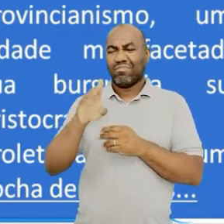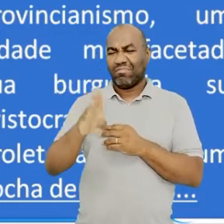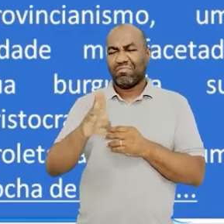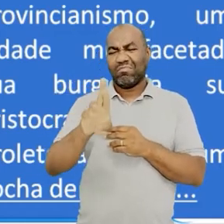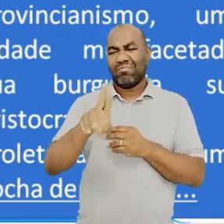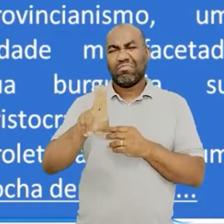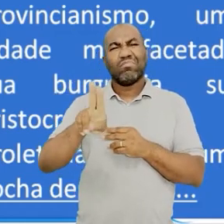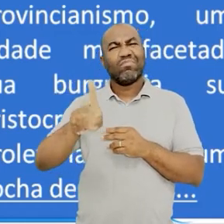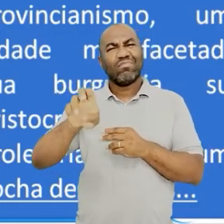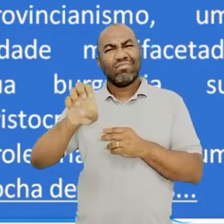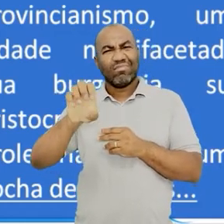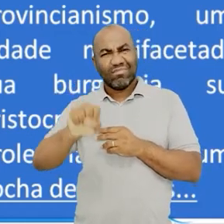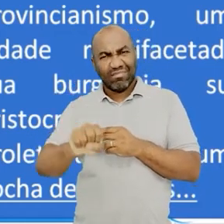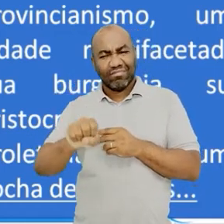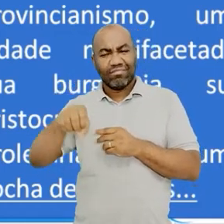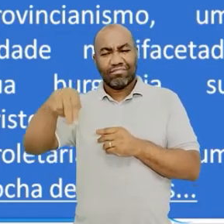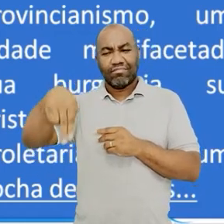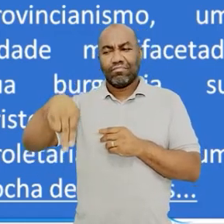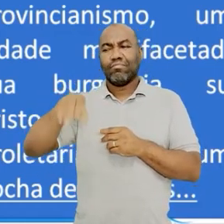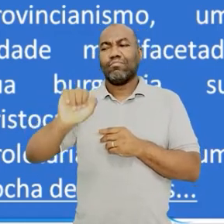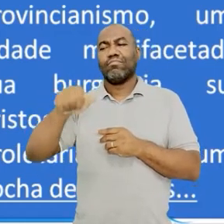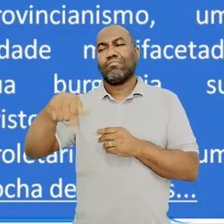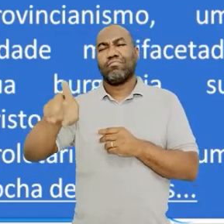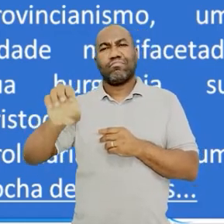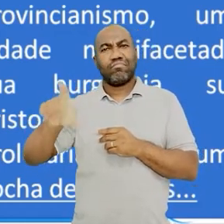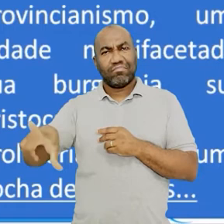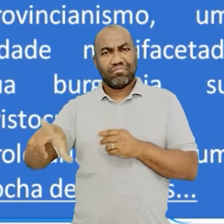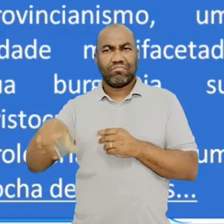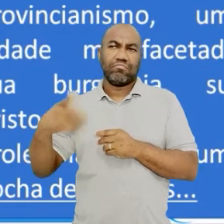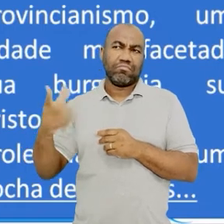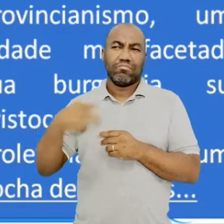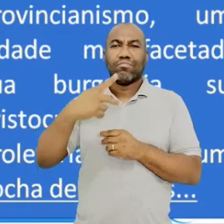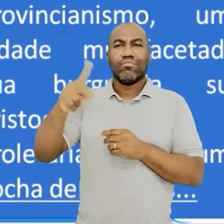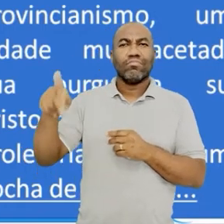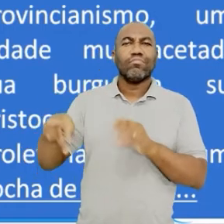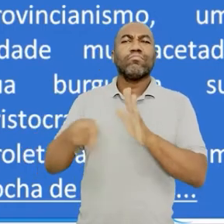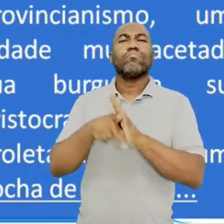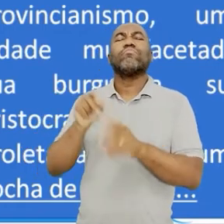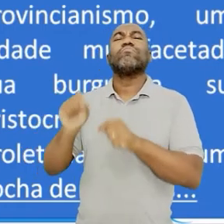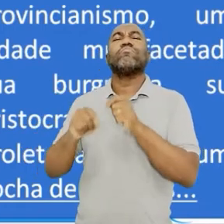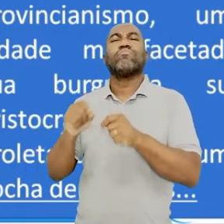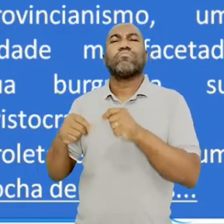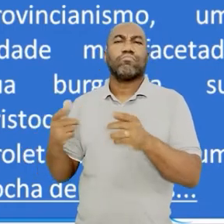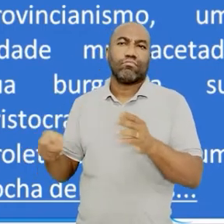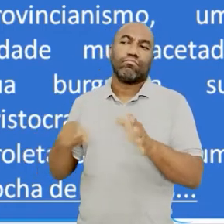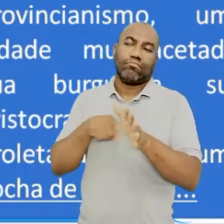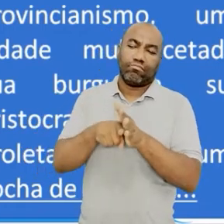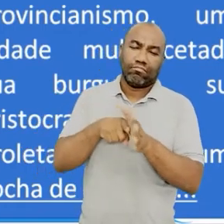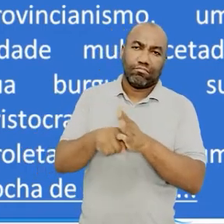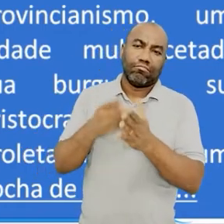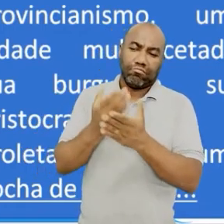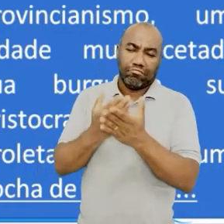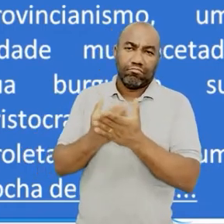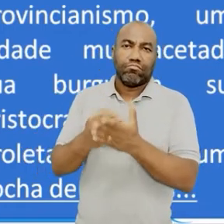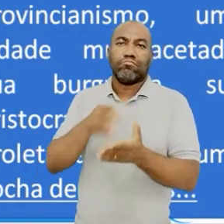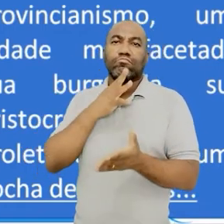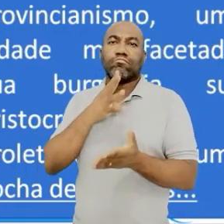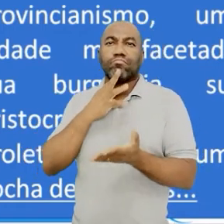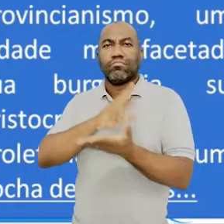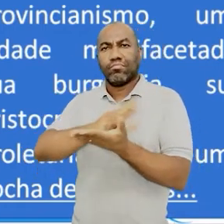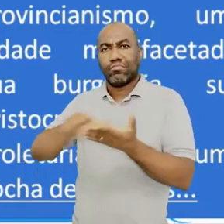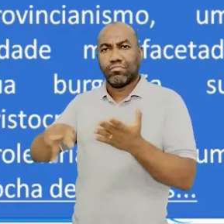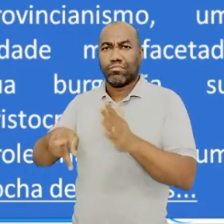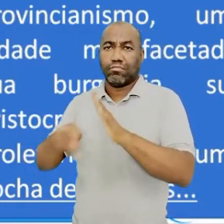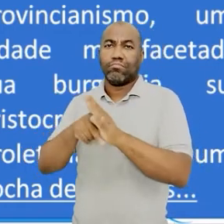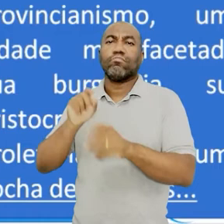burguês níquel? Então, esse burguês interessado apenas em dinheiro. E ele consegue fazer uma mudança legal, que é níquel,